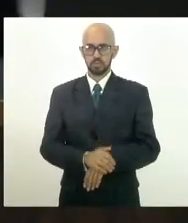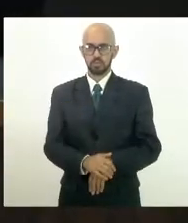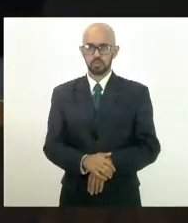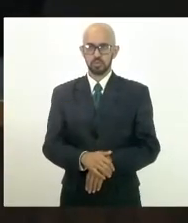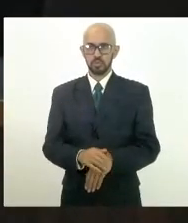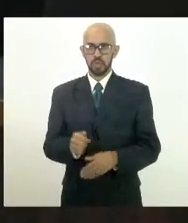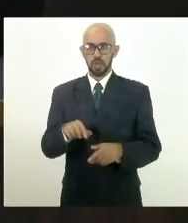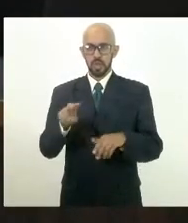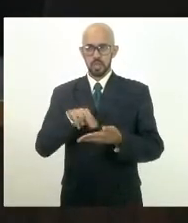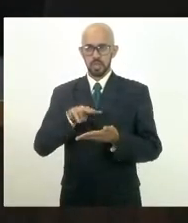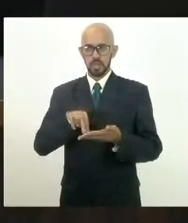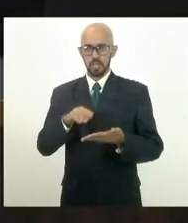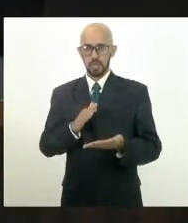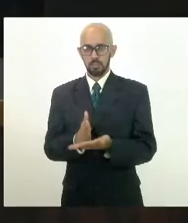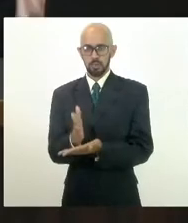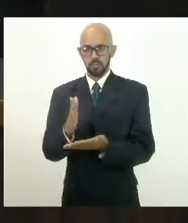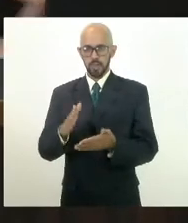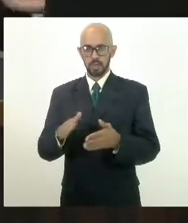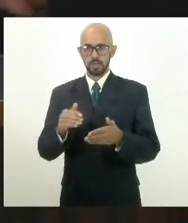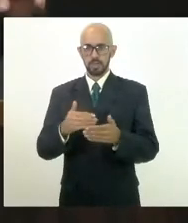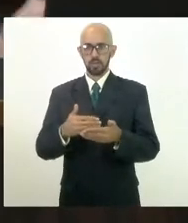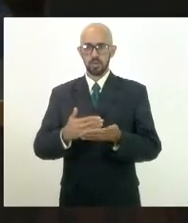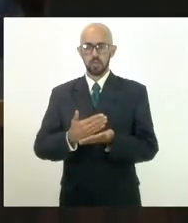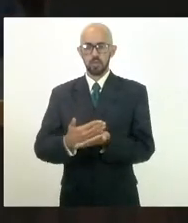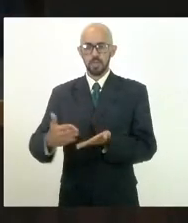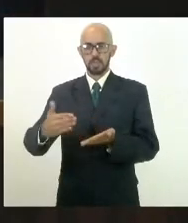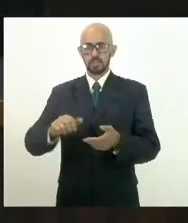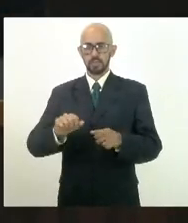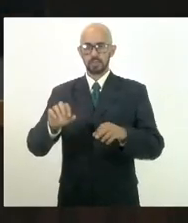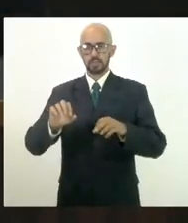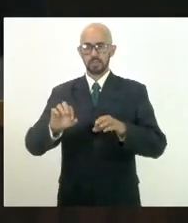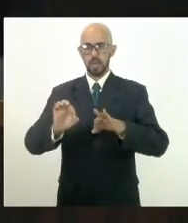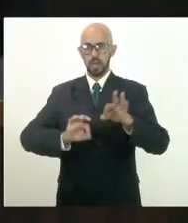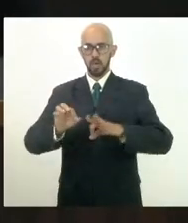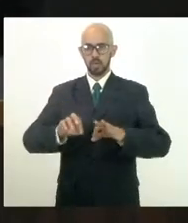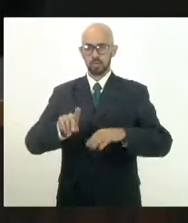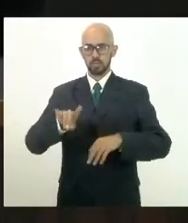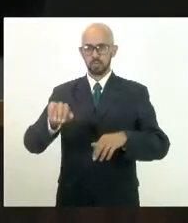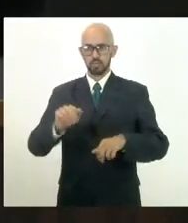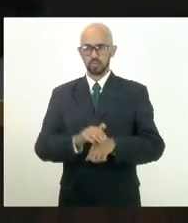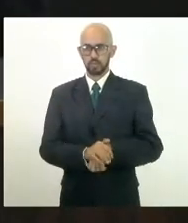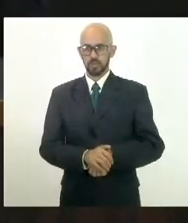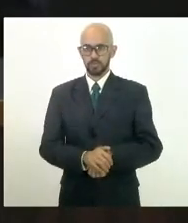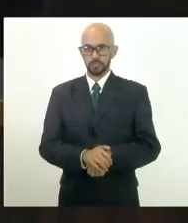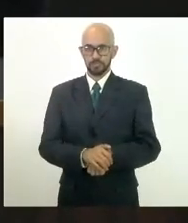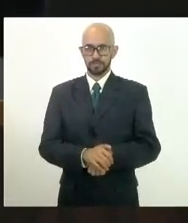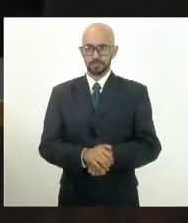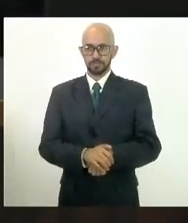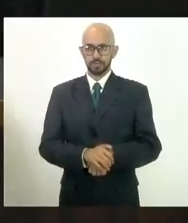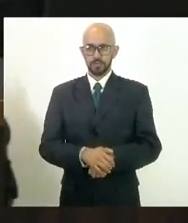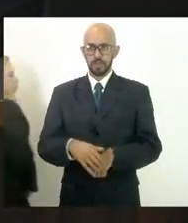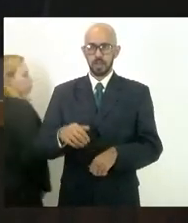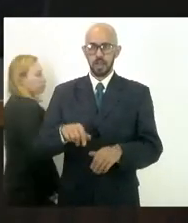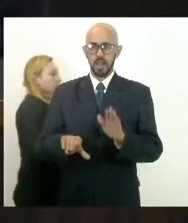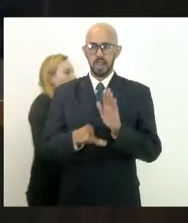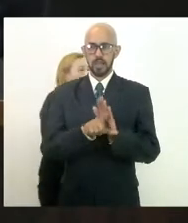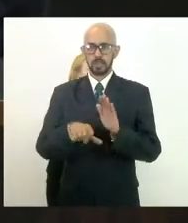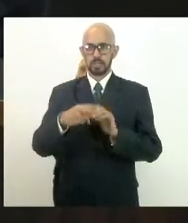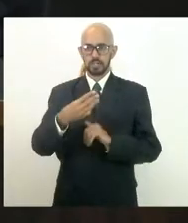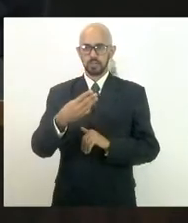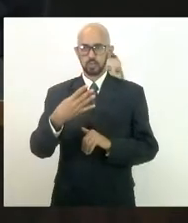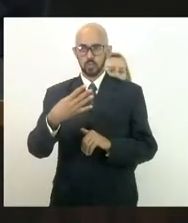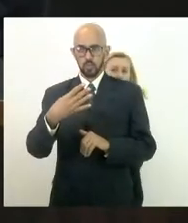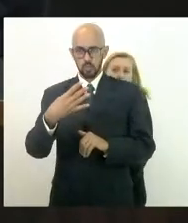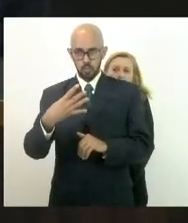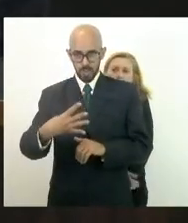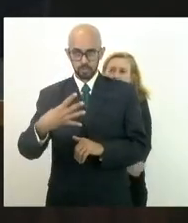-se a ordem do dia. Anuncia, anuncia, o em regime de urgência e discussão única projeto de lei 3464, de 20, de autoria do deputado